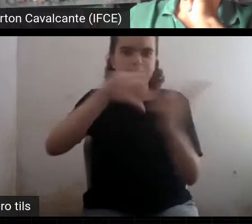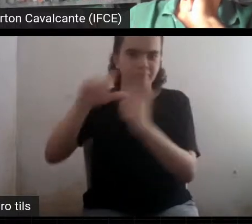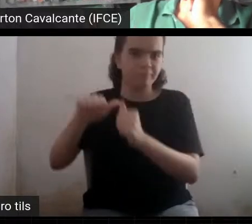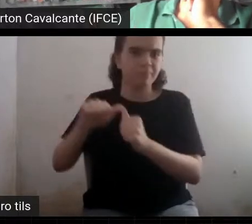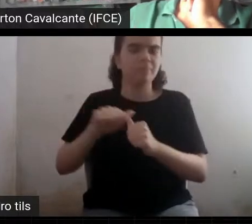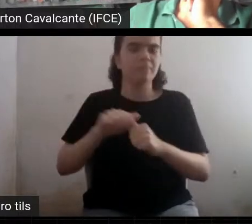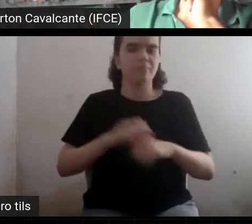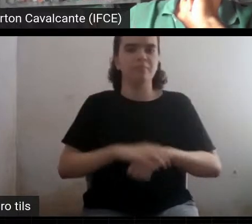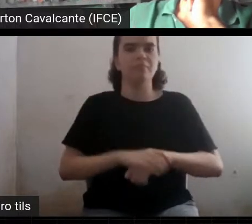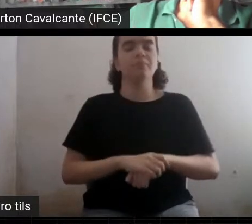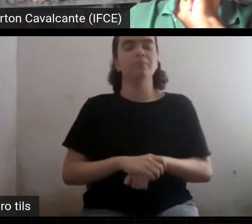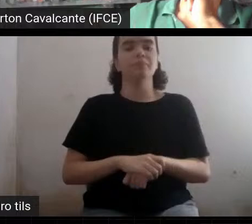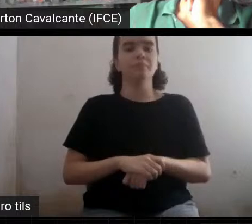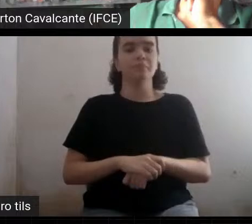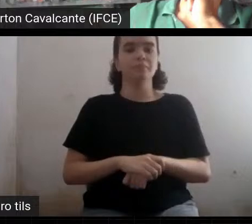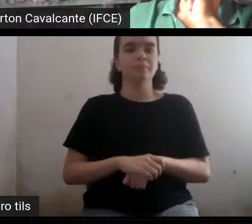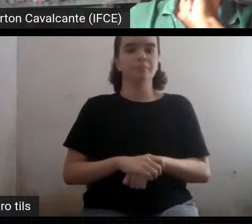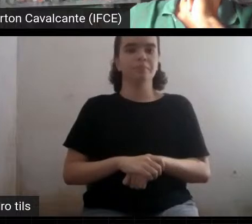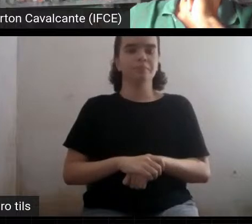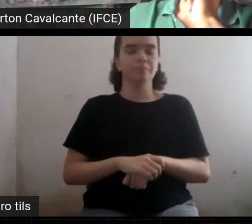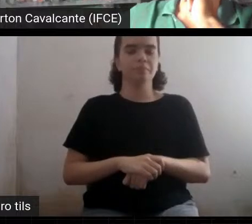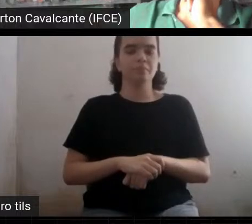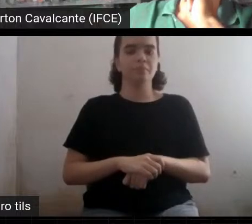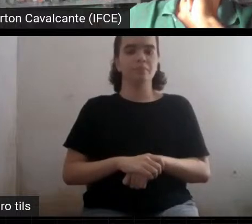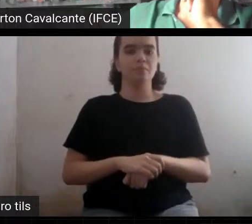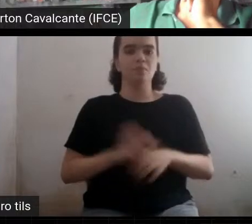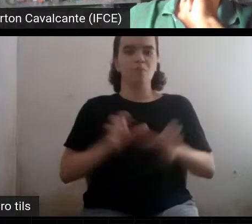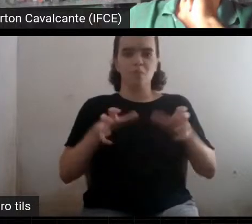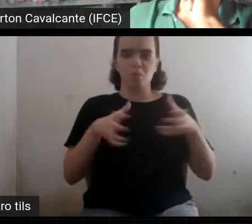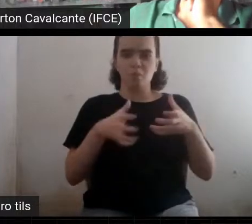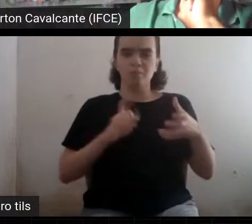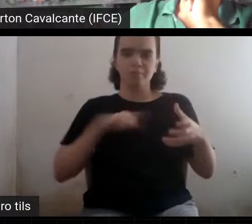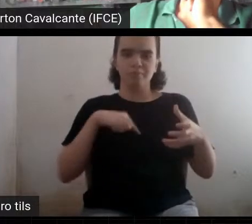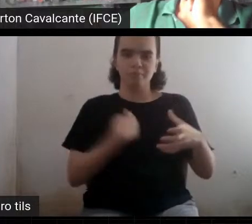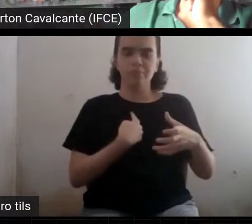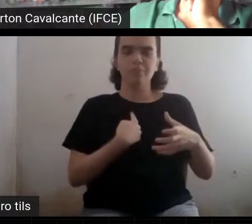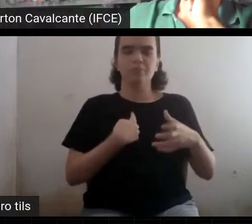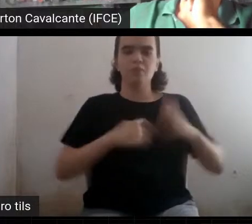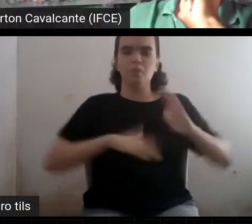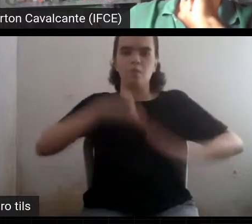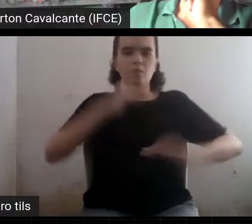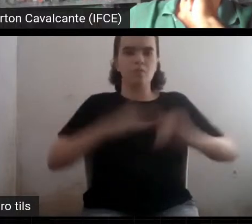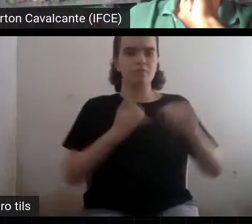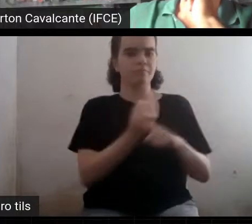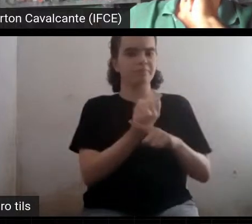Então, nós somos físicos, não somos filósofos, como disse o Reinaldo.